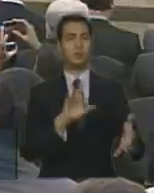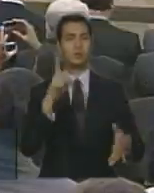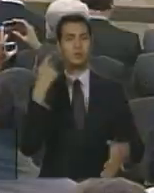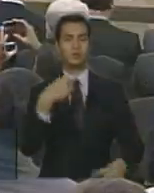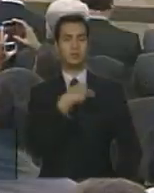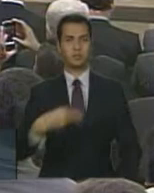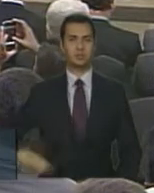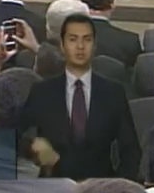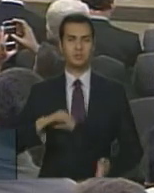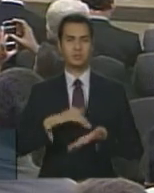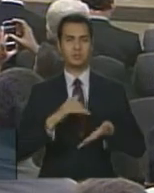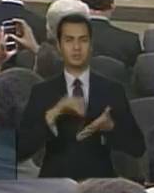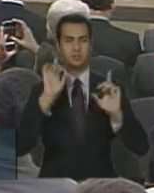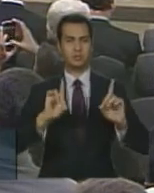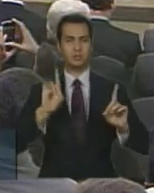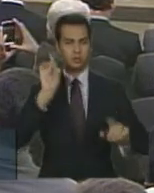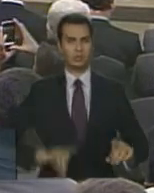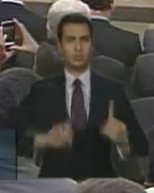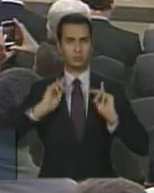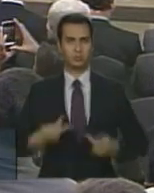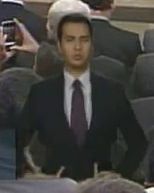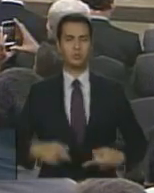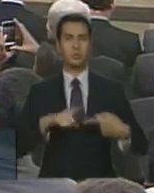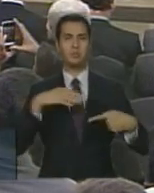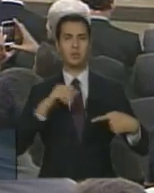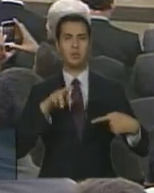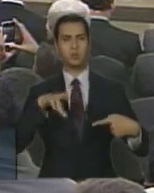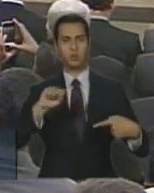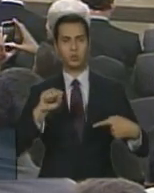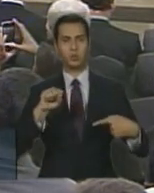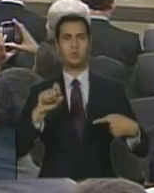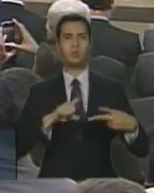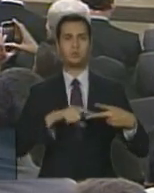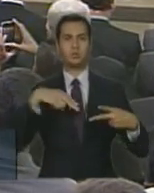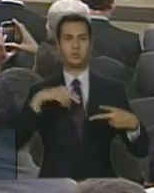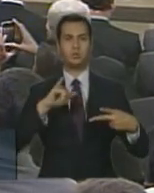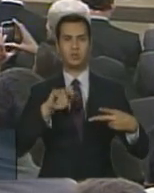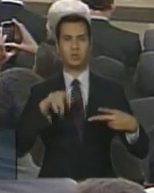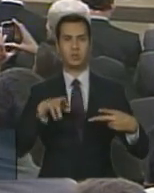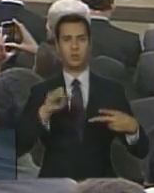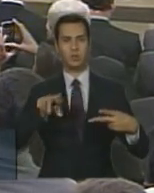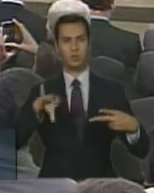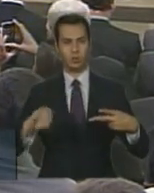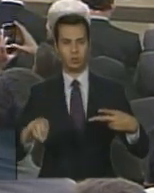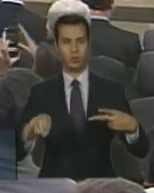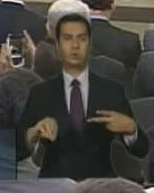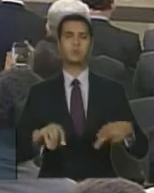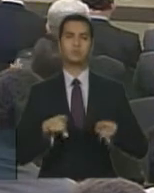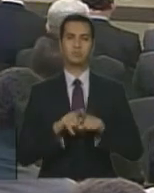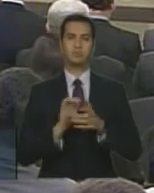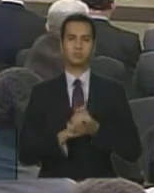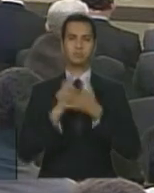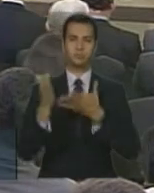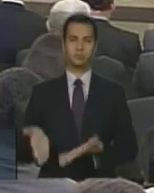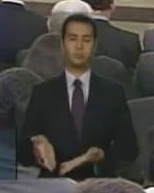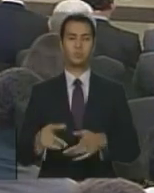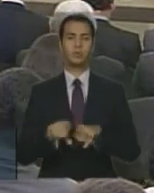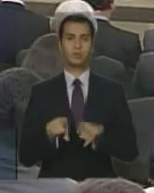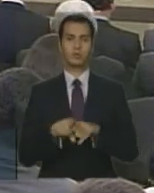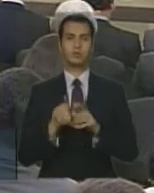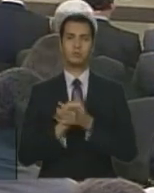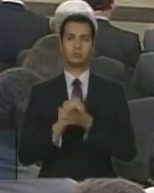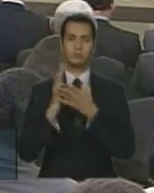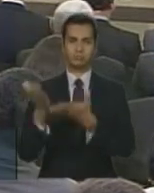Direitos Humanos Mário Mamed Nilmário Miranda Queria cumprimentar também